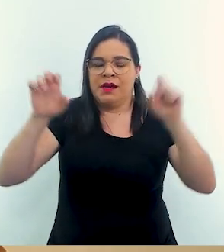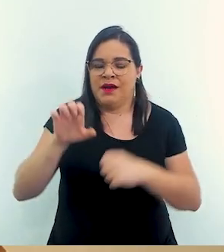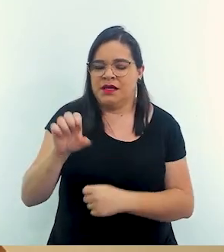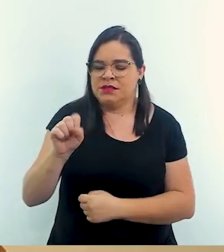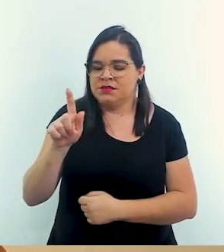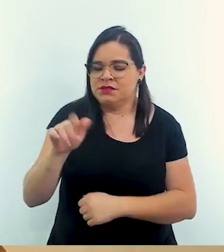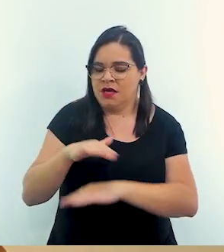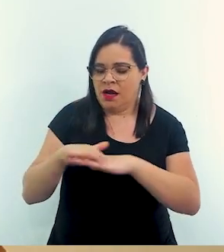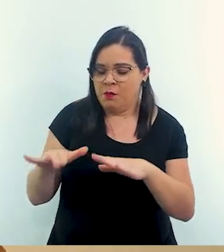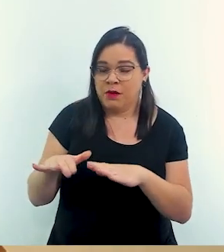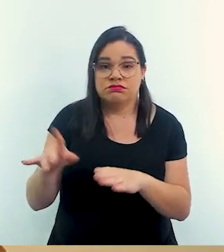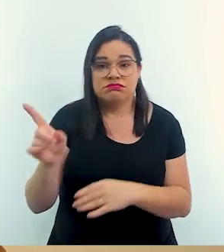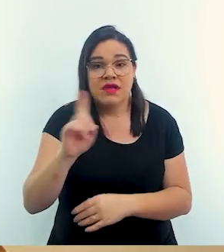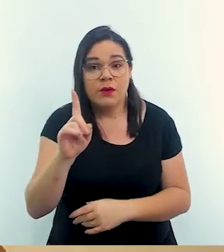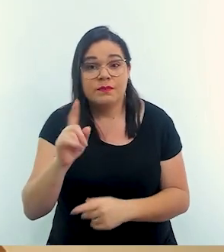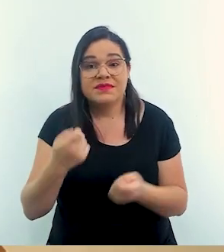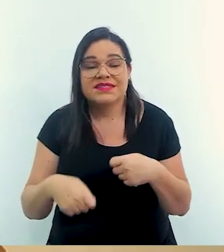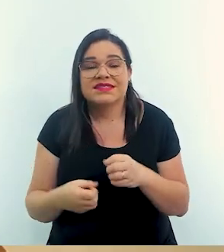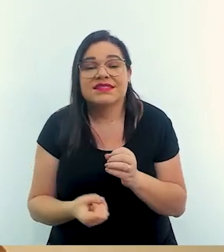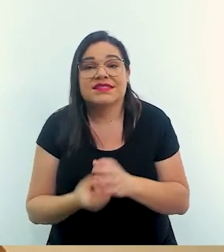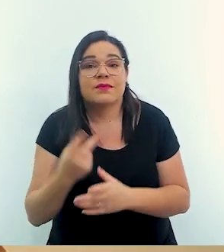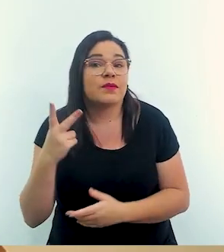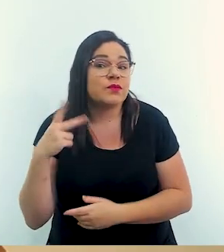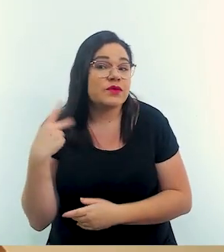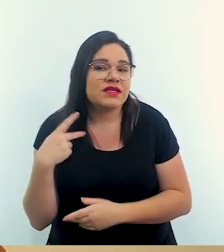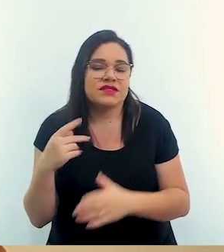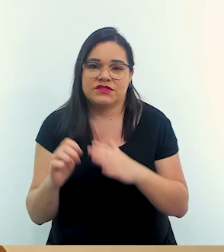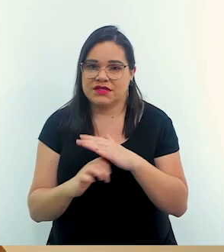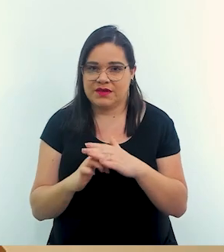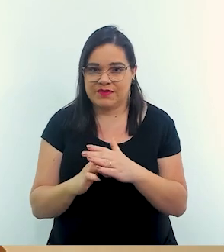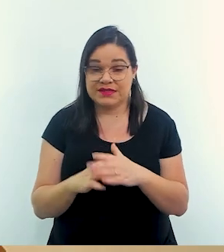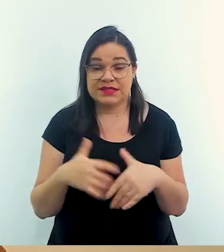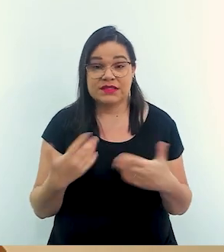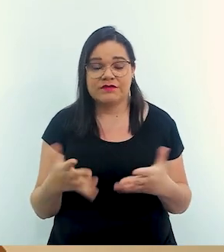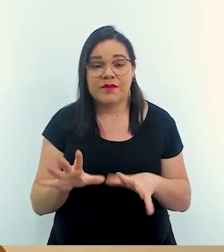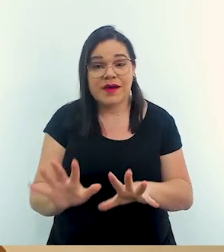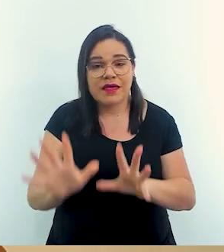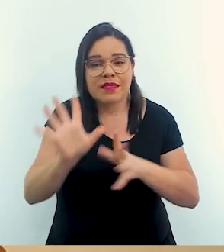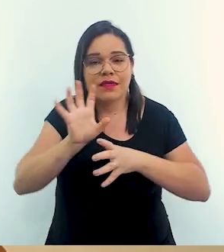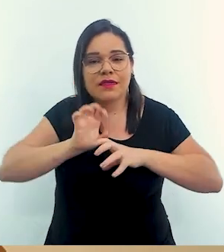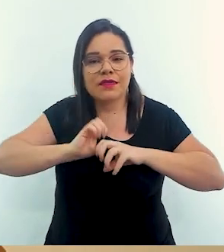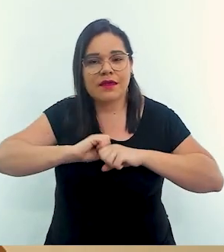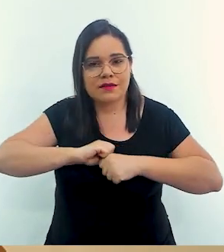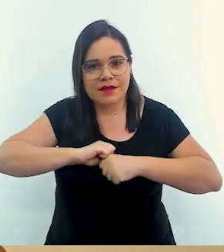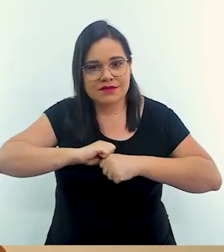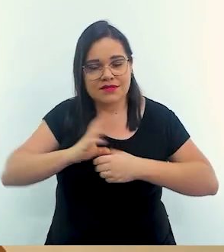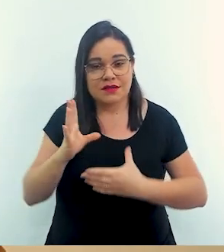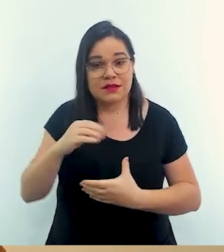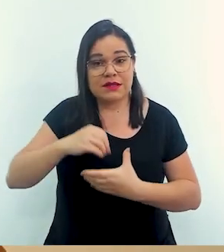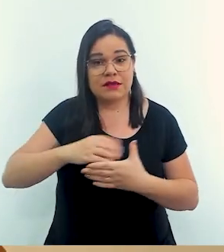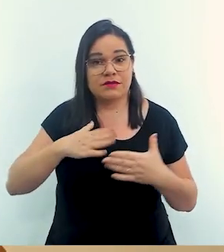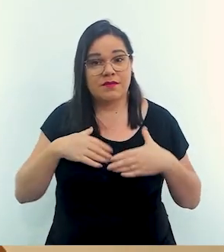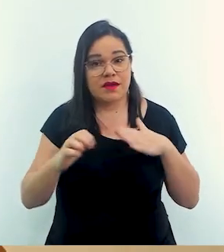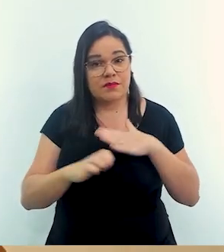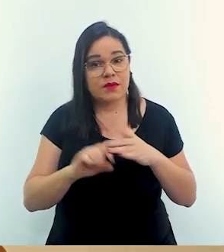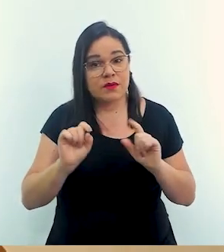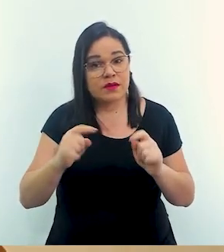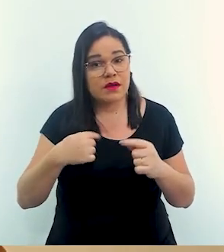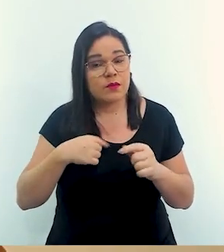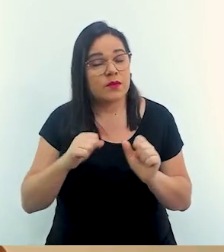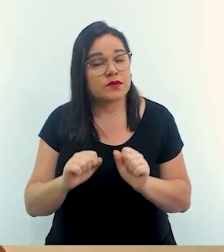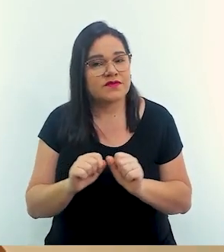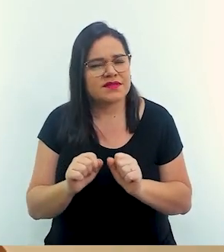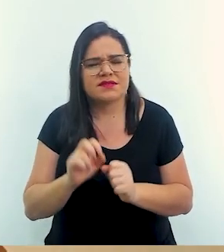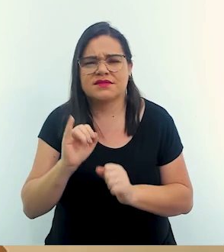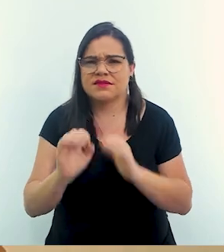pauta ESG não isso aí tem que ser uma política da empresa então vamos internalizar isso dentro da minha empresa o que a gente